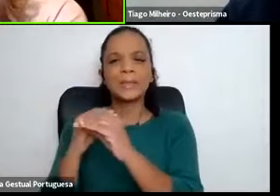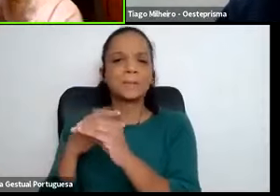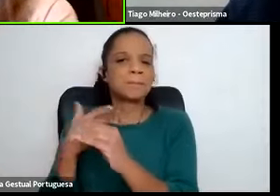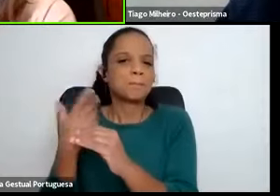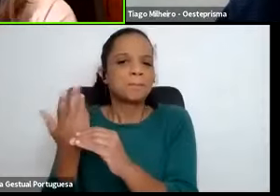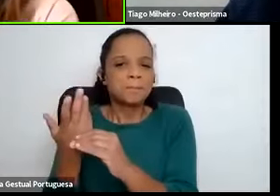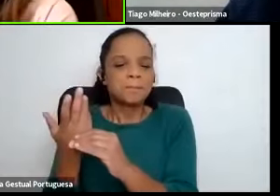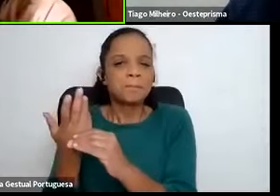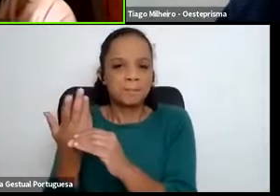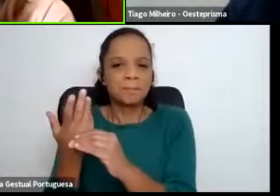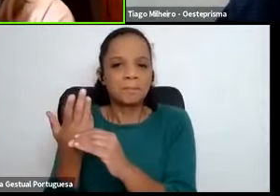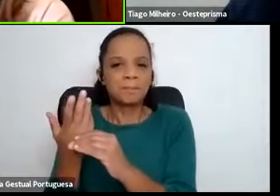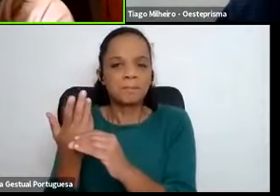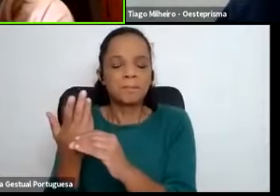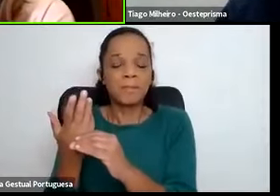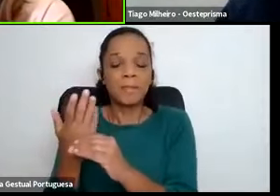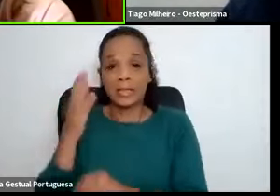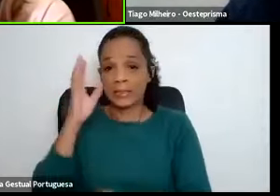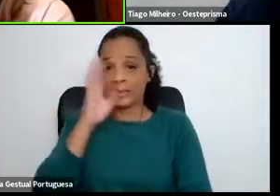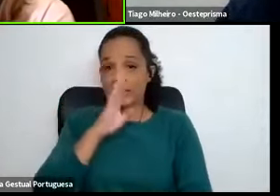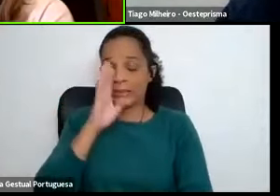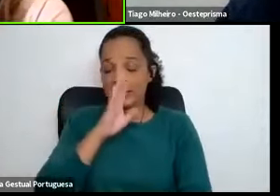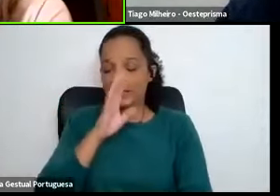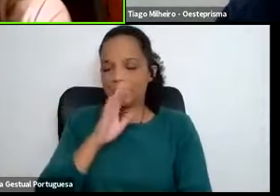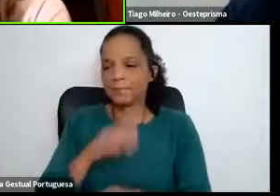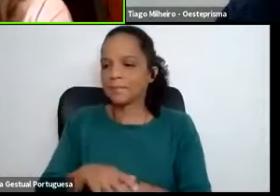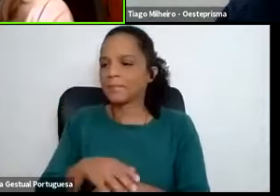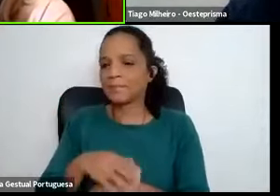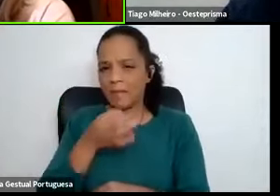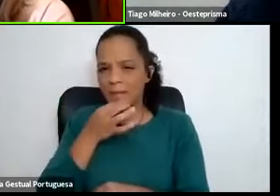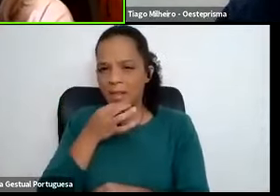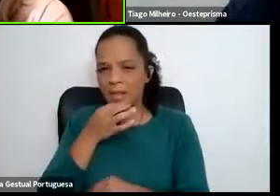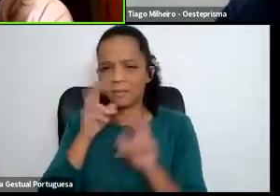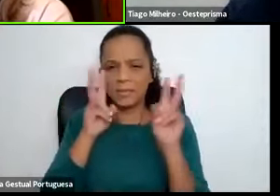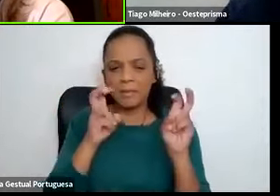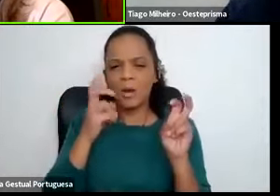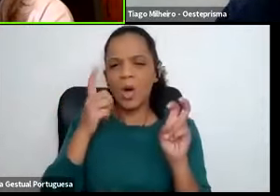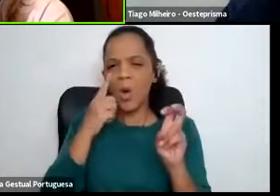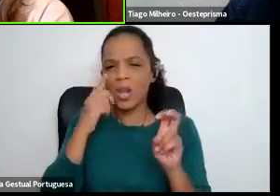se tivesse que lhe falar da OED, o que é que lhe diria?